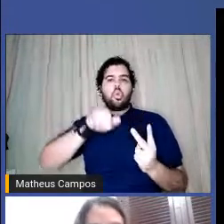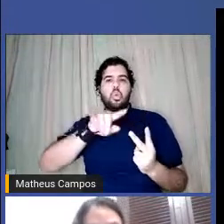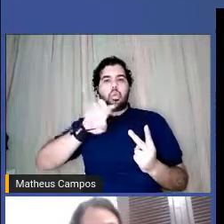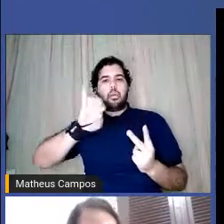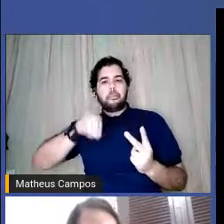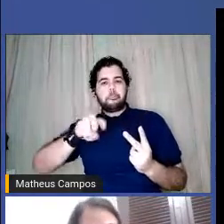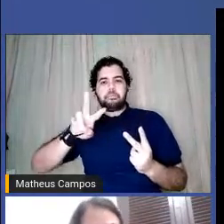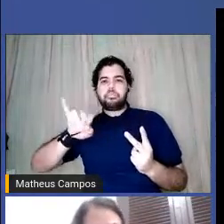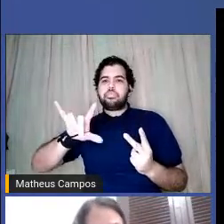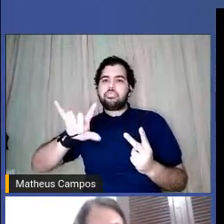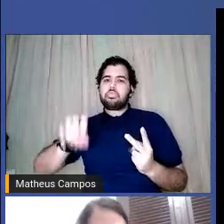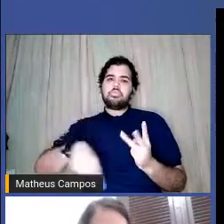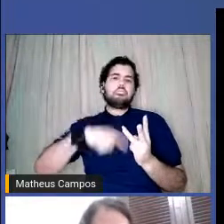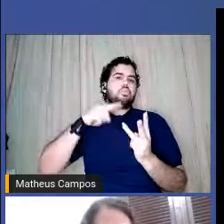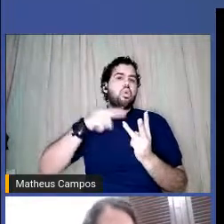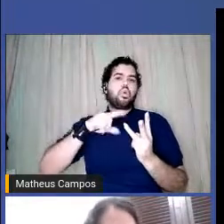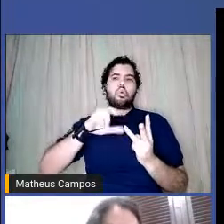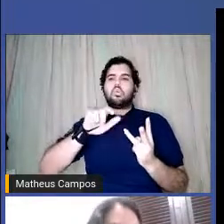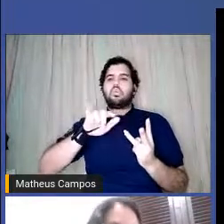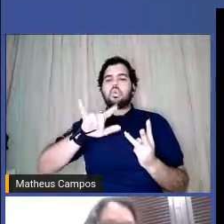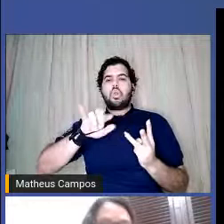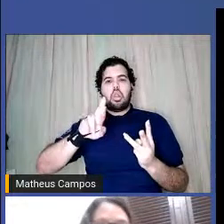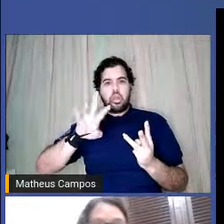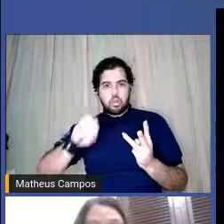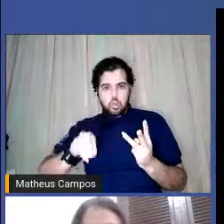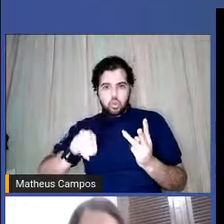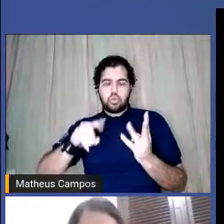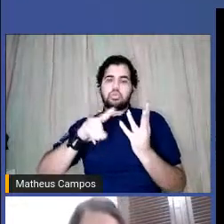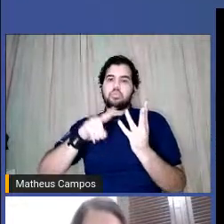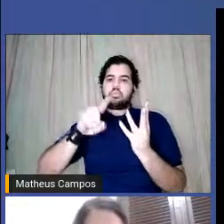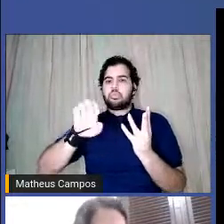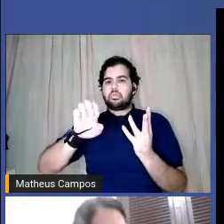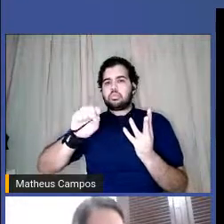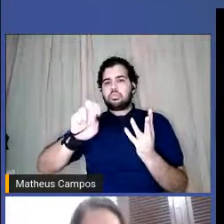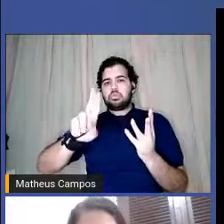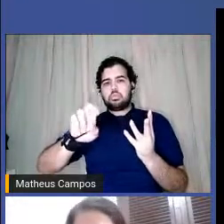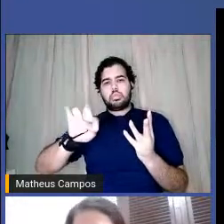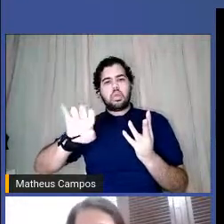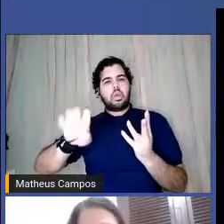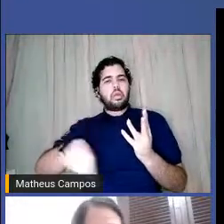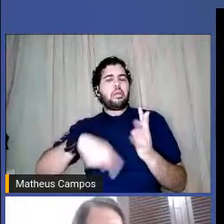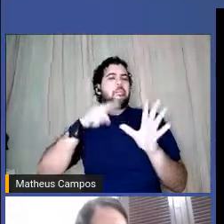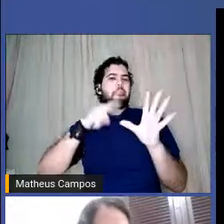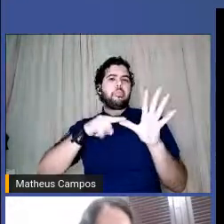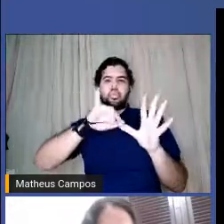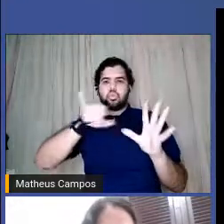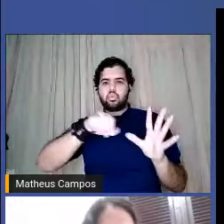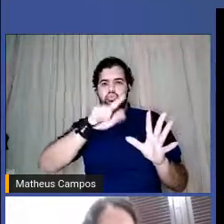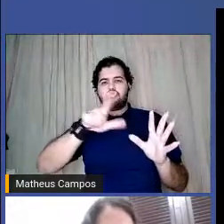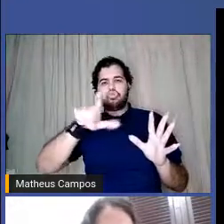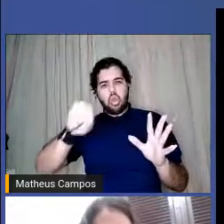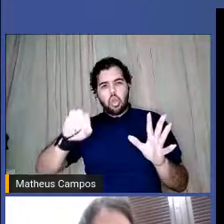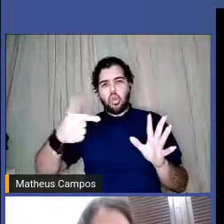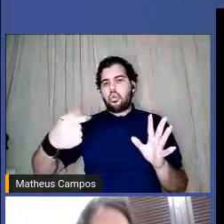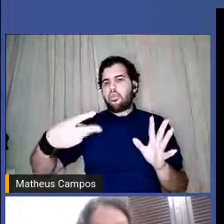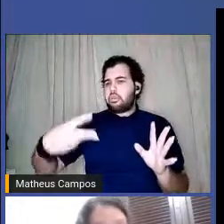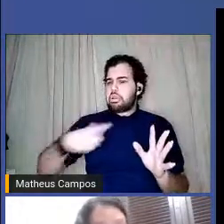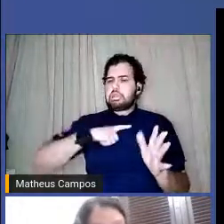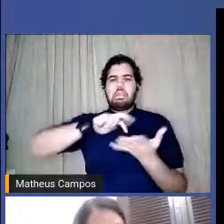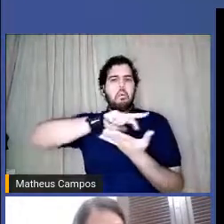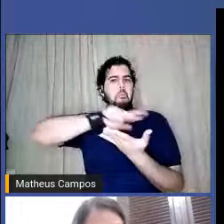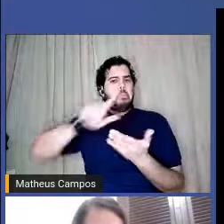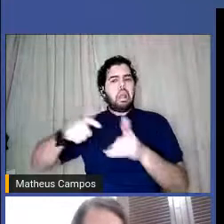do Carlito Pamplona, do Eusébio, João XXIII. Então, assim, são várias mulheres de vários lugares,